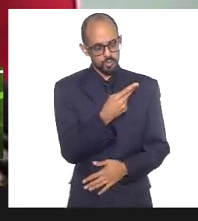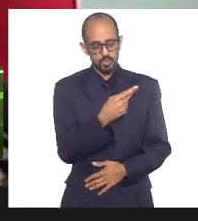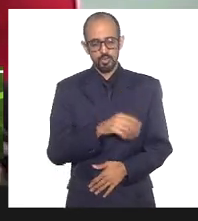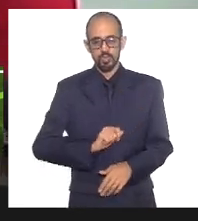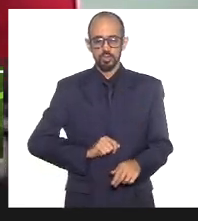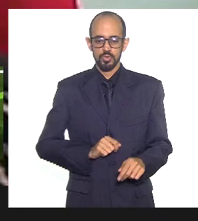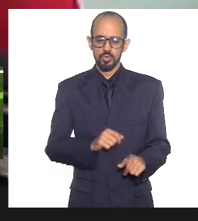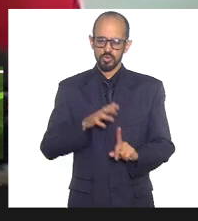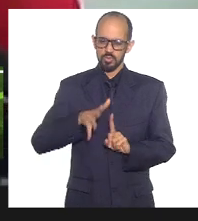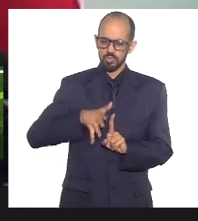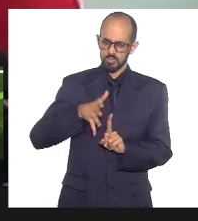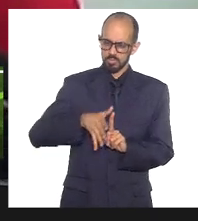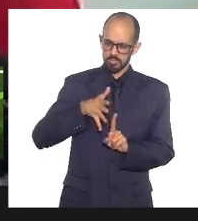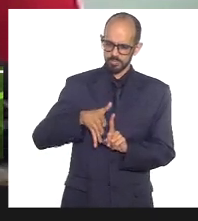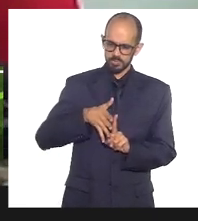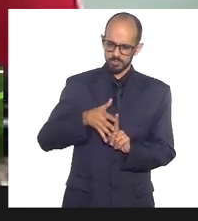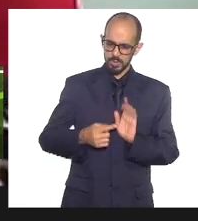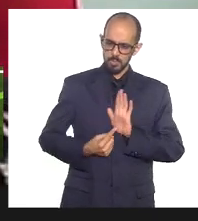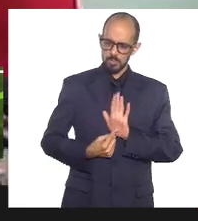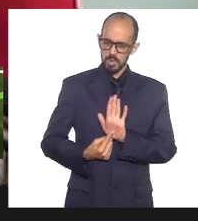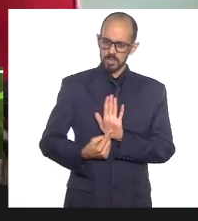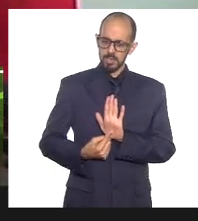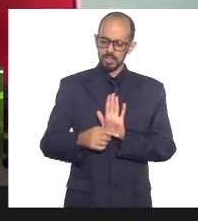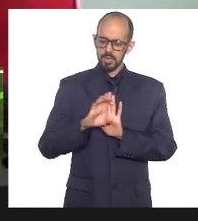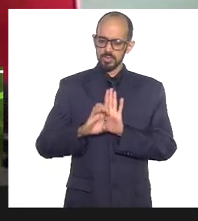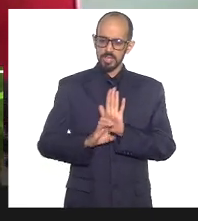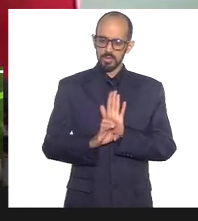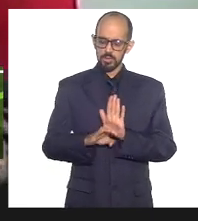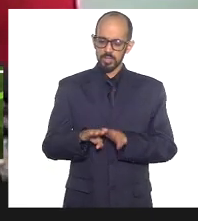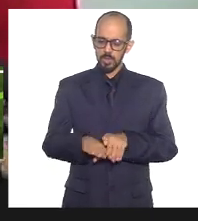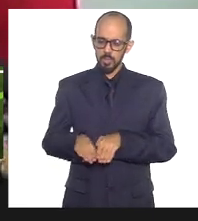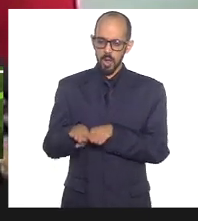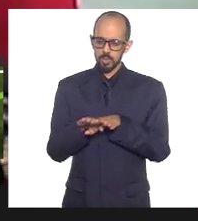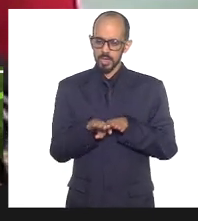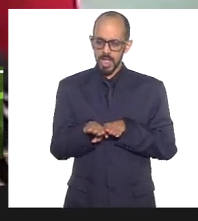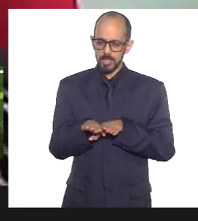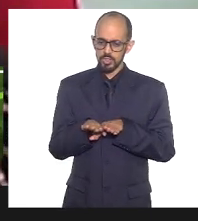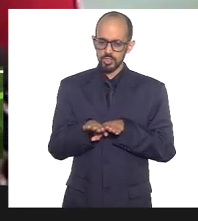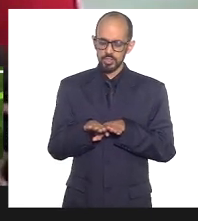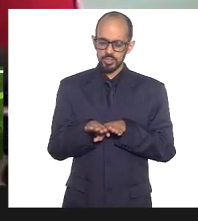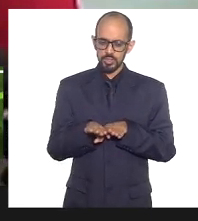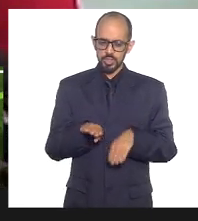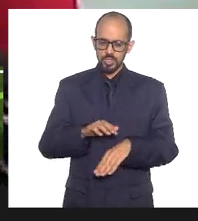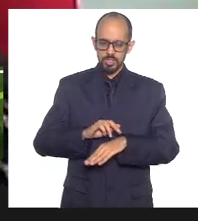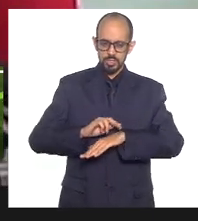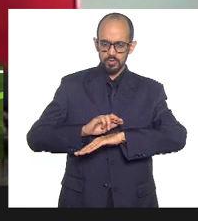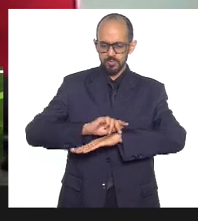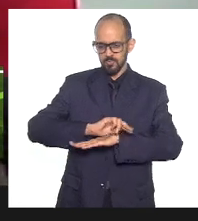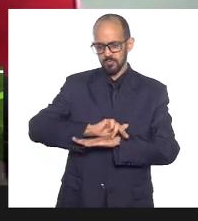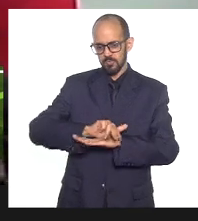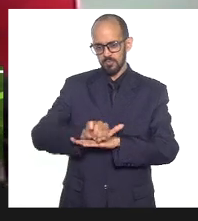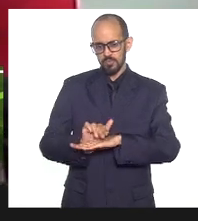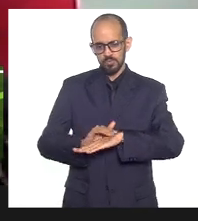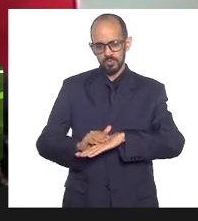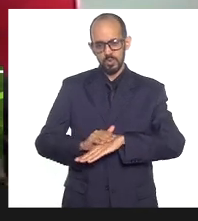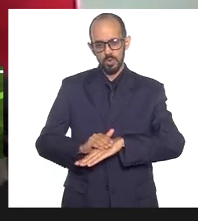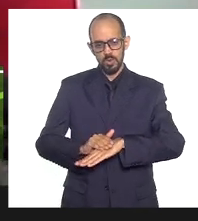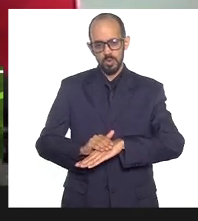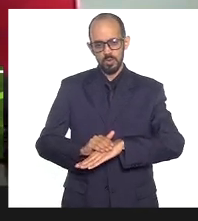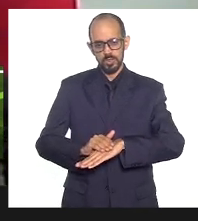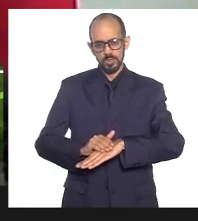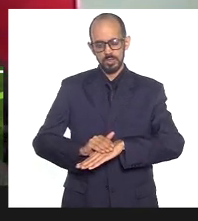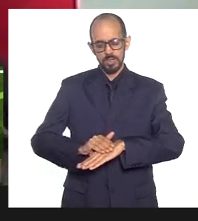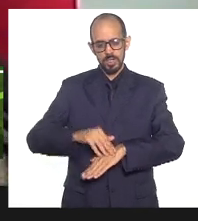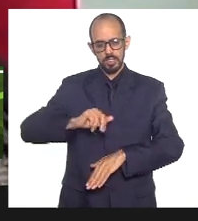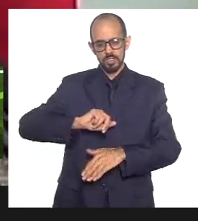mostrando, existe o Estatuto da Igualdade Racial, existe toda uma atividade realizada por pessoas